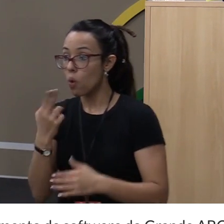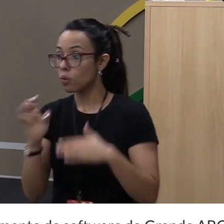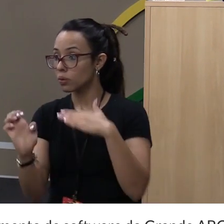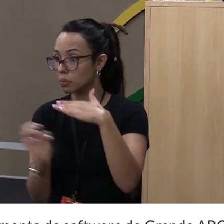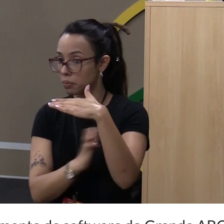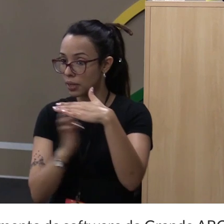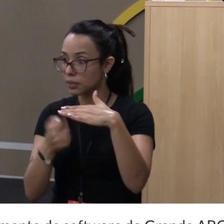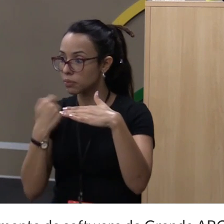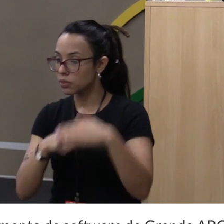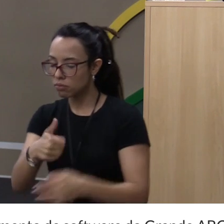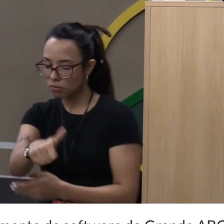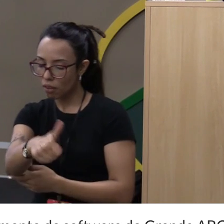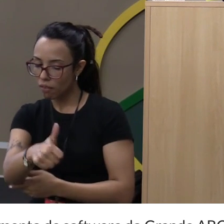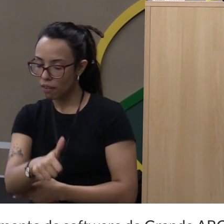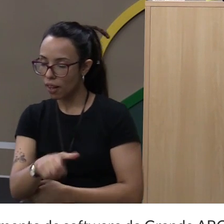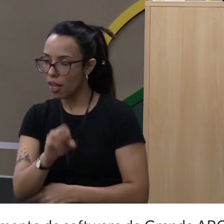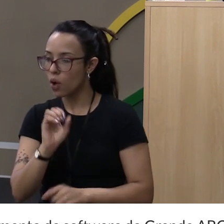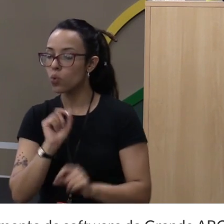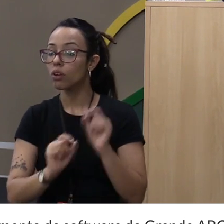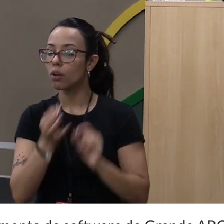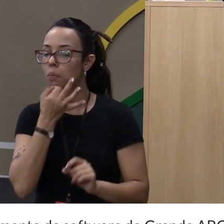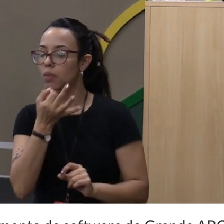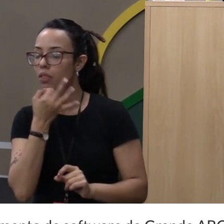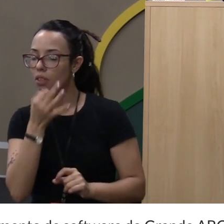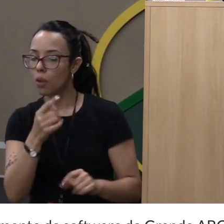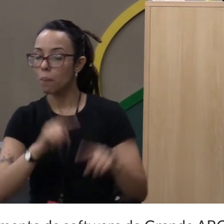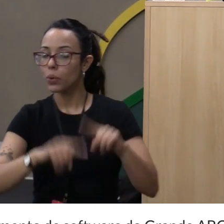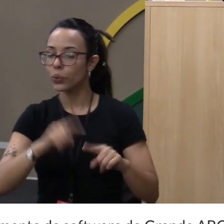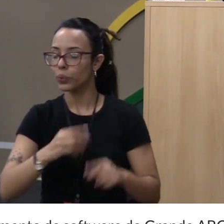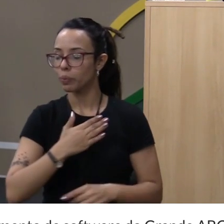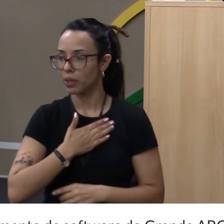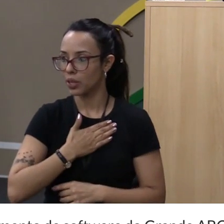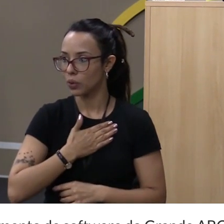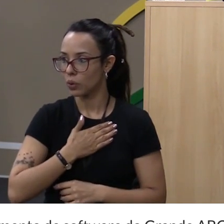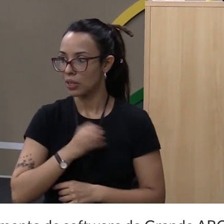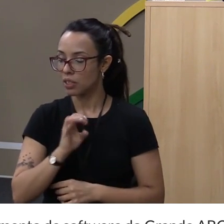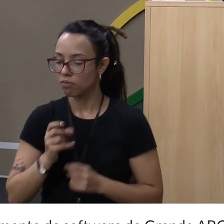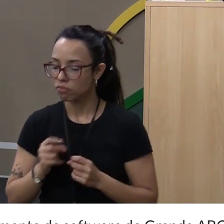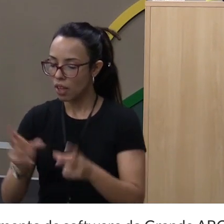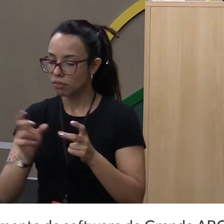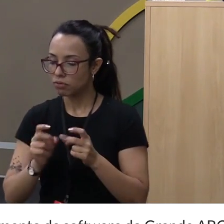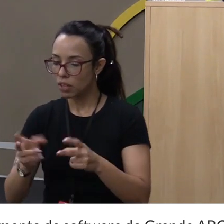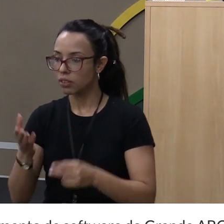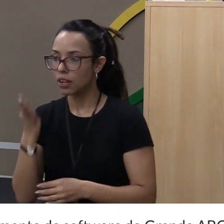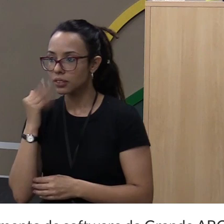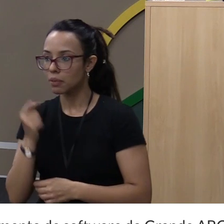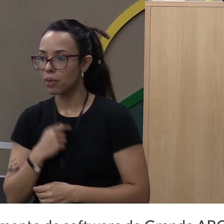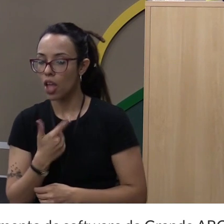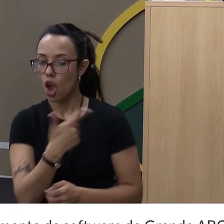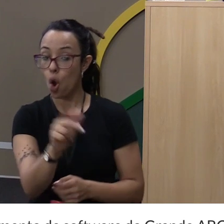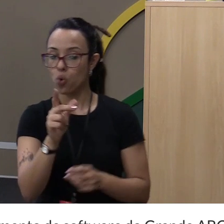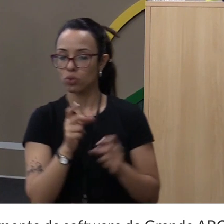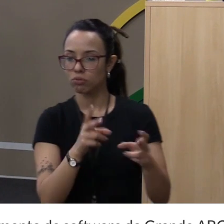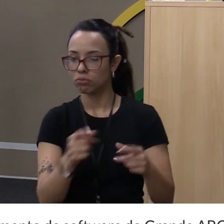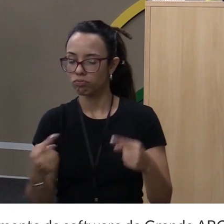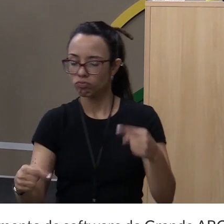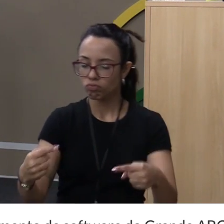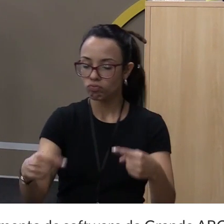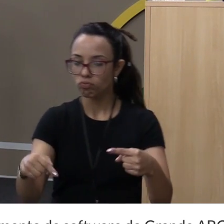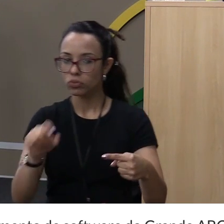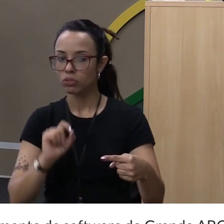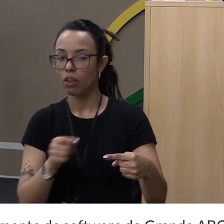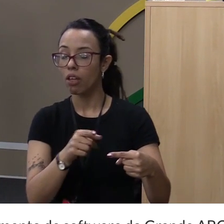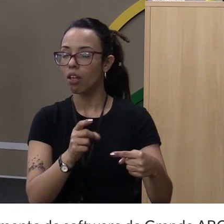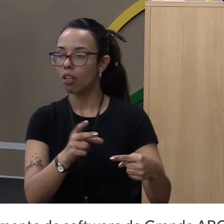produto. Eu sou um varejista e eu quero ver como estão meus concorrentes. Ou eu produzo um